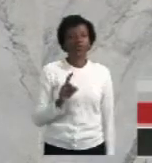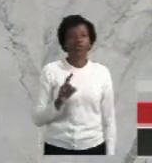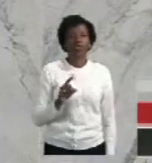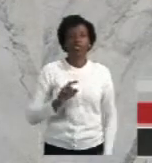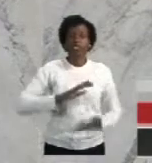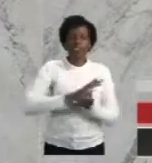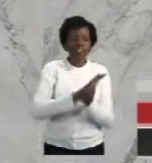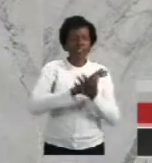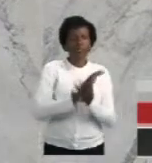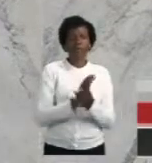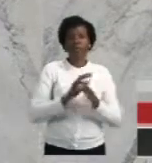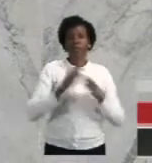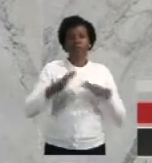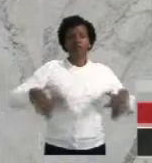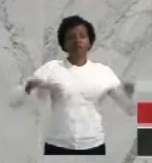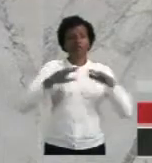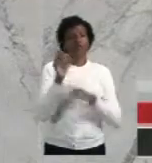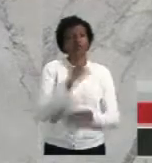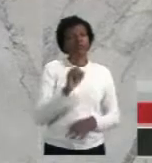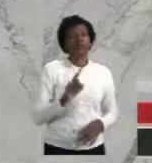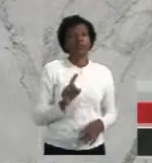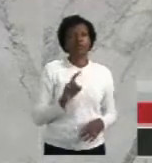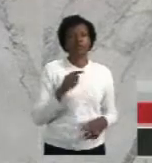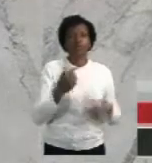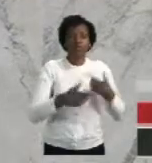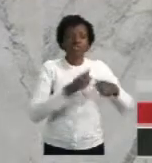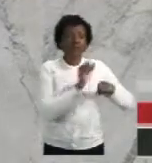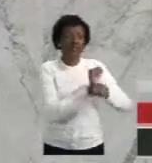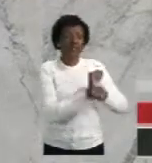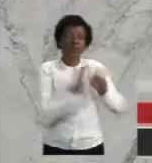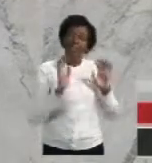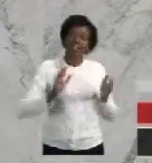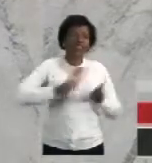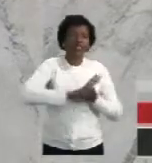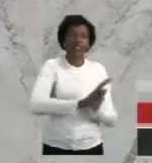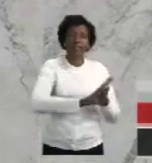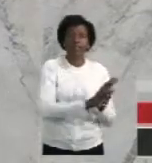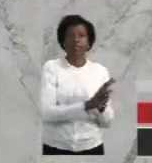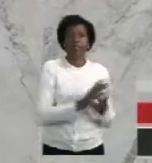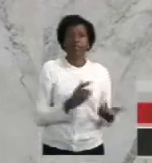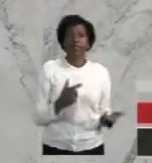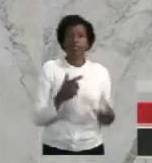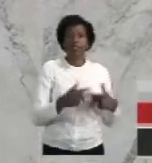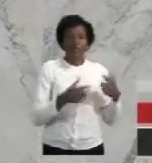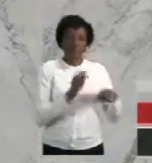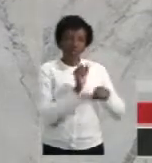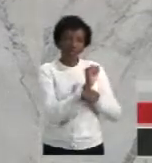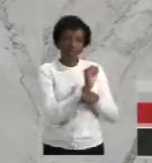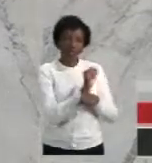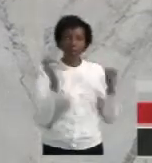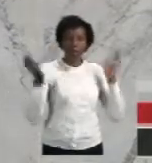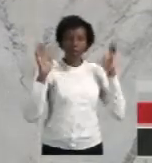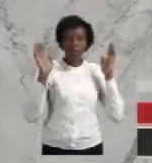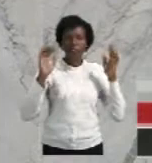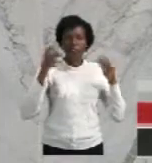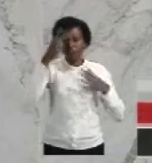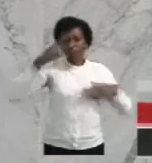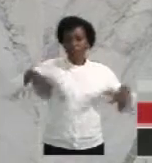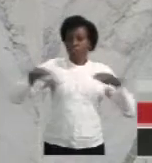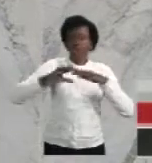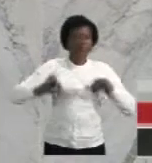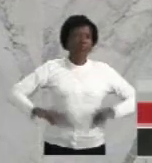do que está sofrendo. A paralisação já é o suficiente, porque essa paralisação, sim, vai fazer sofrer o povo,